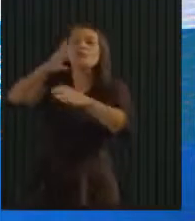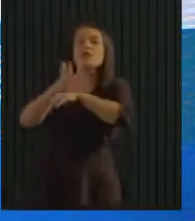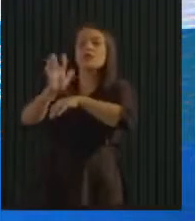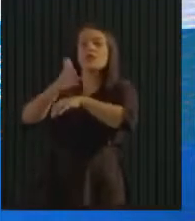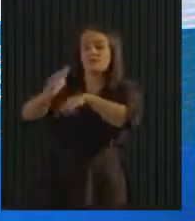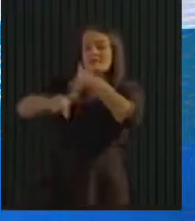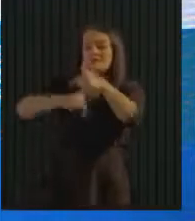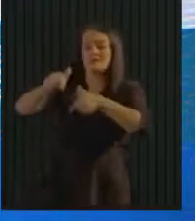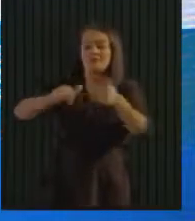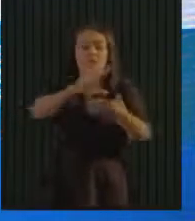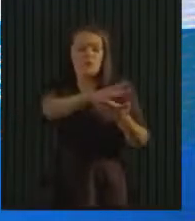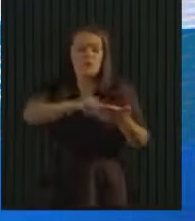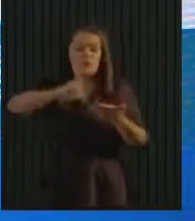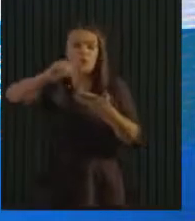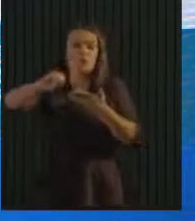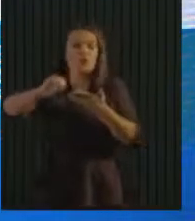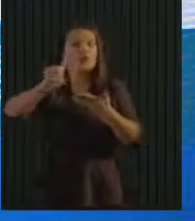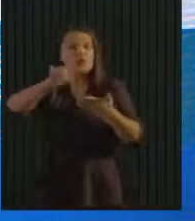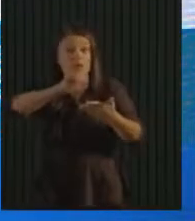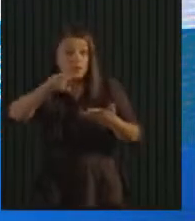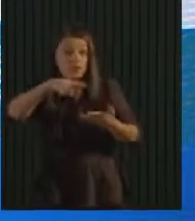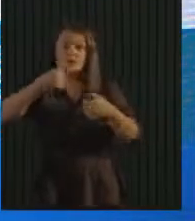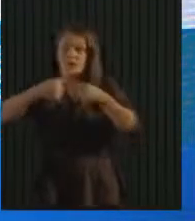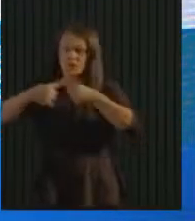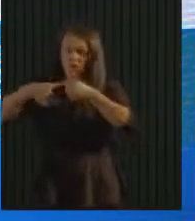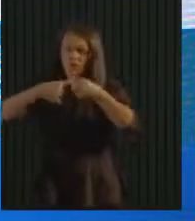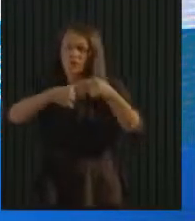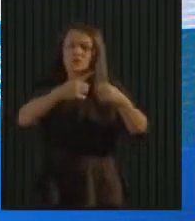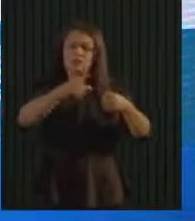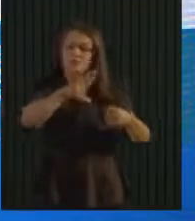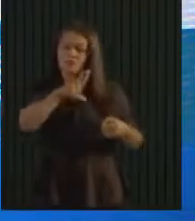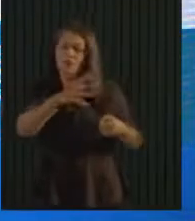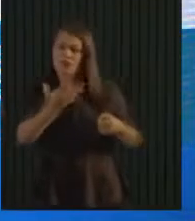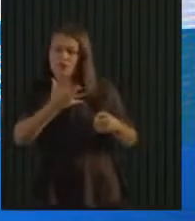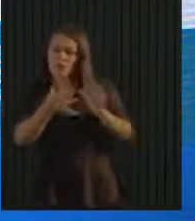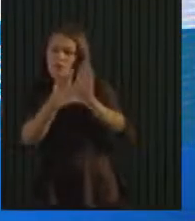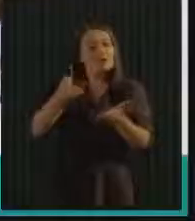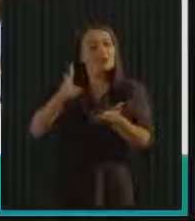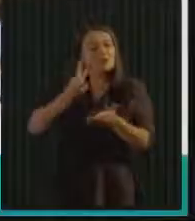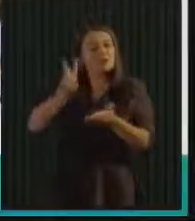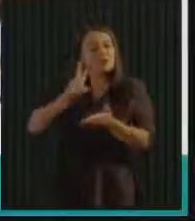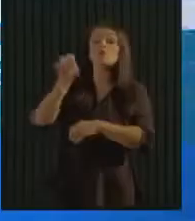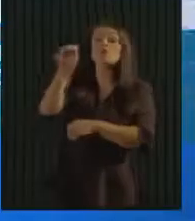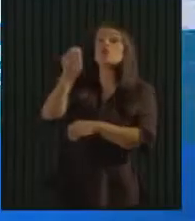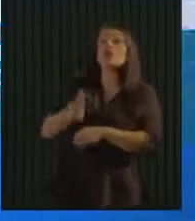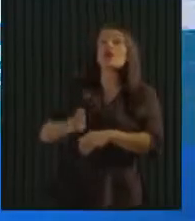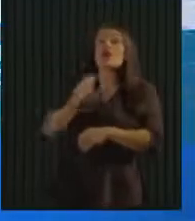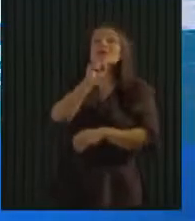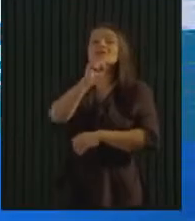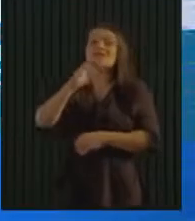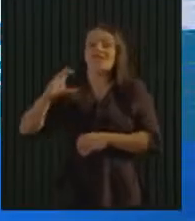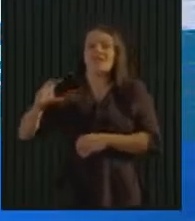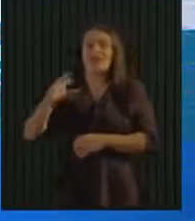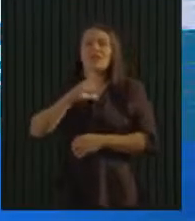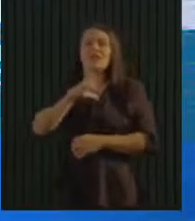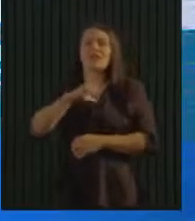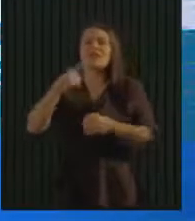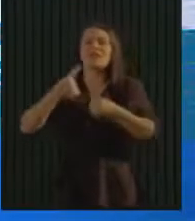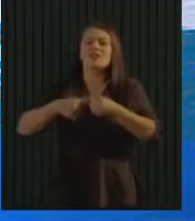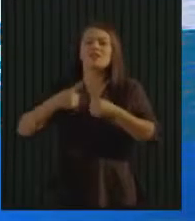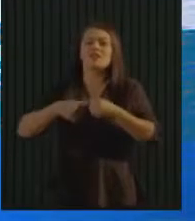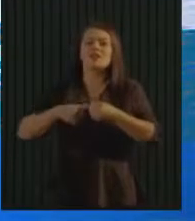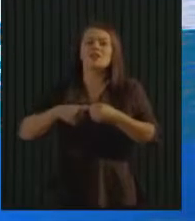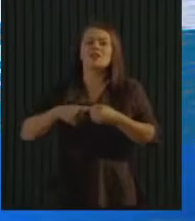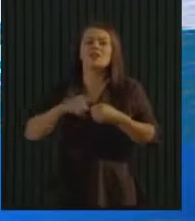isso puder, de alguma forma, ajudar outras cidades a fazer parte dessa história que nós estamos aqui. É uma cidade de 500 mil